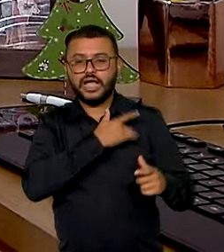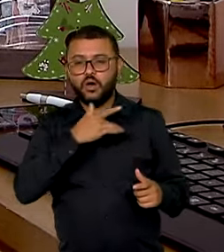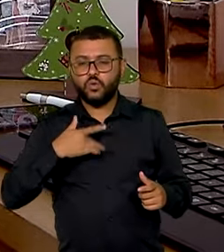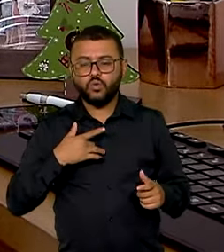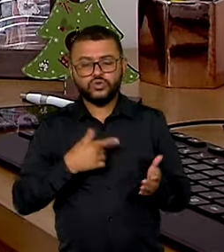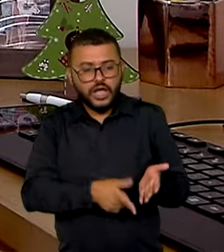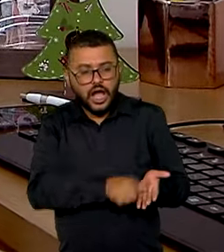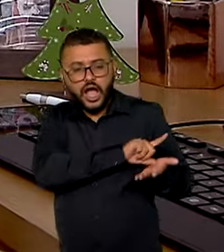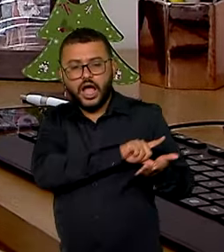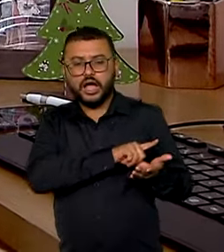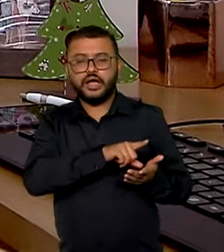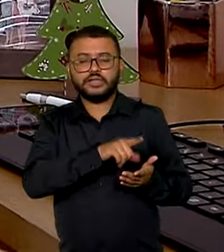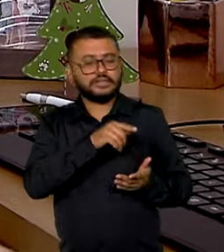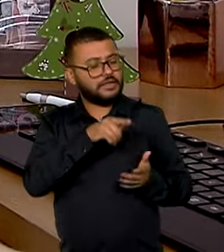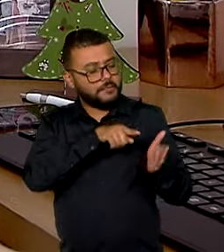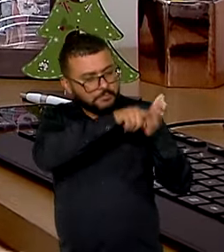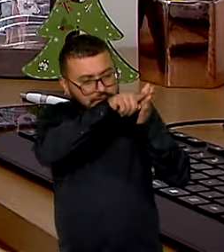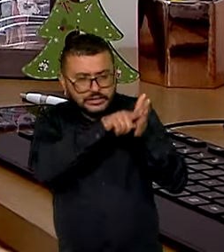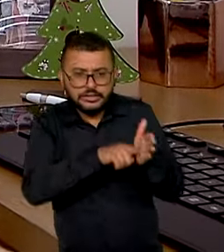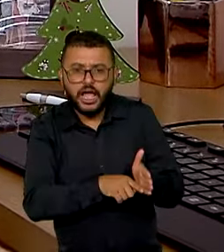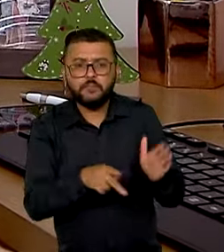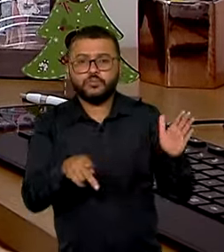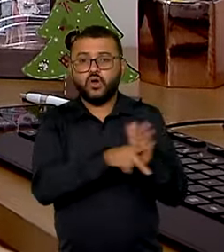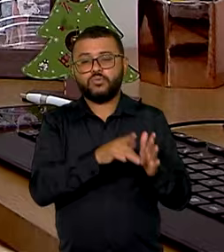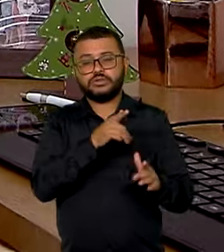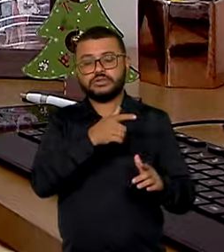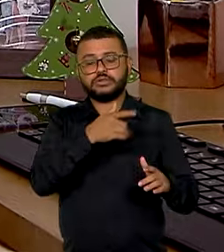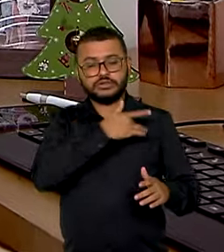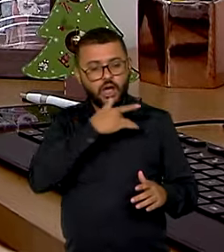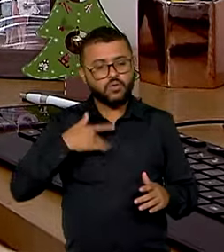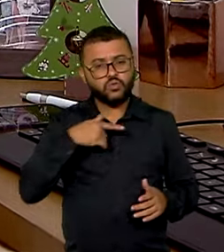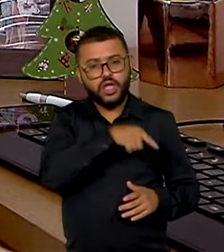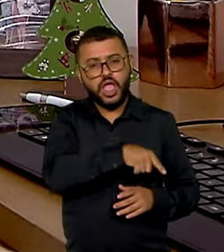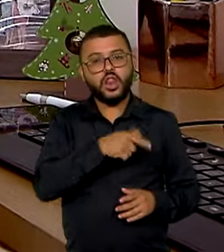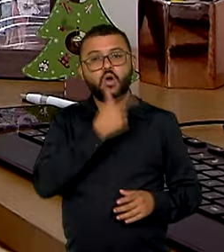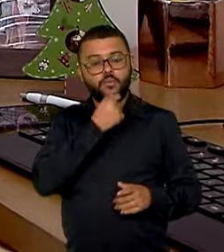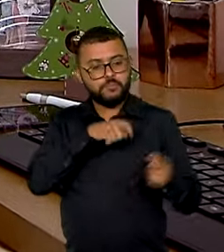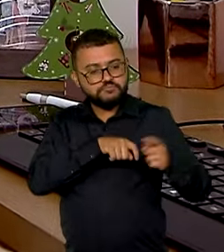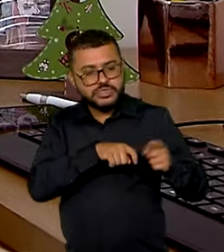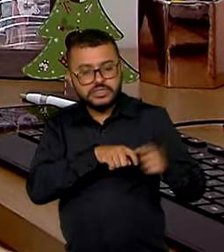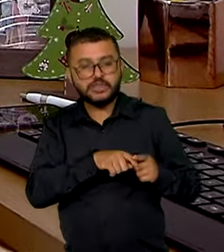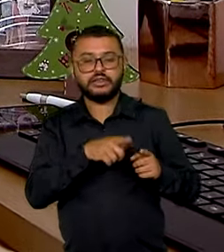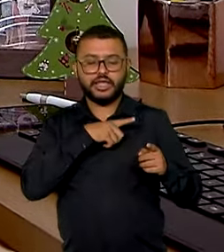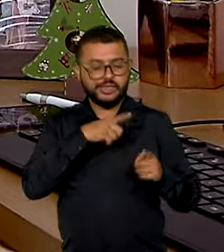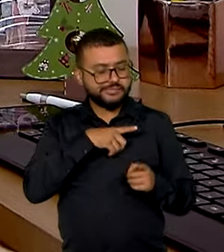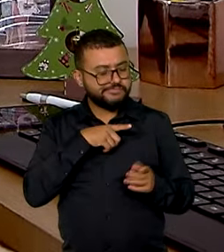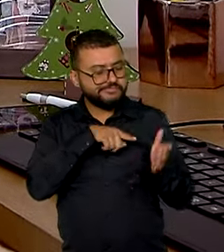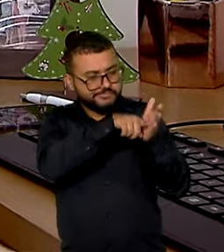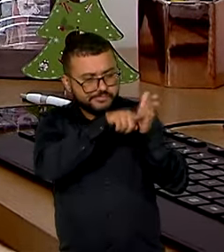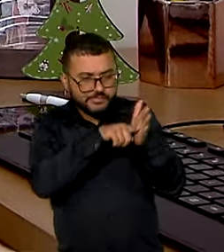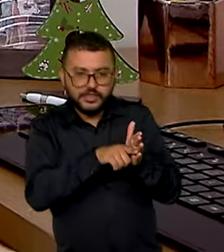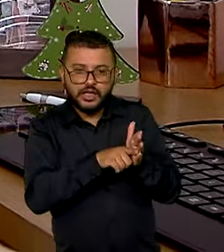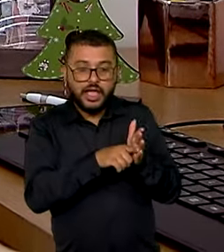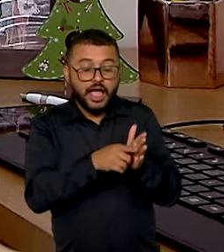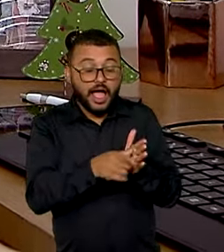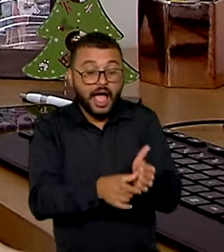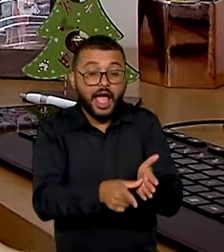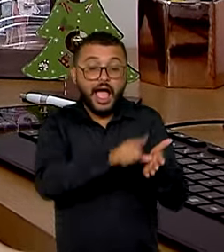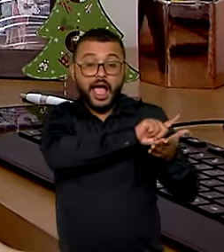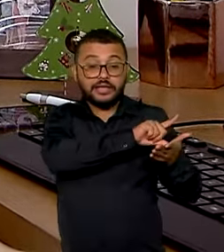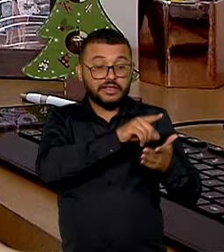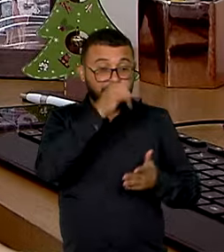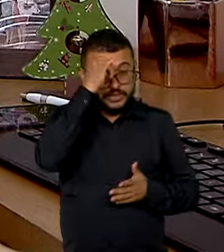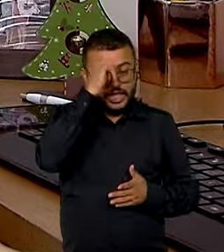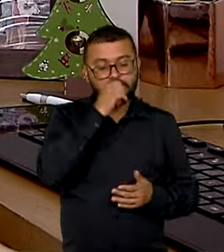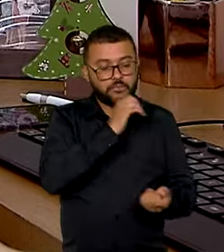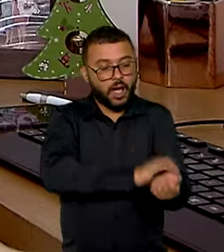Na atenção primária à saúde, é possível que sejam realizados os testes para detecção precoce de um